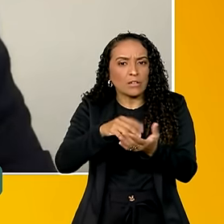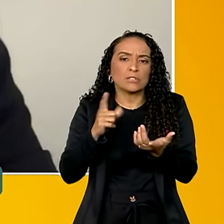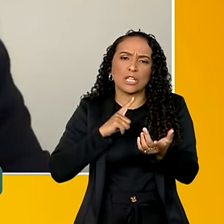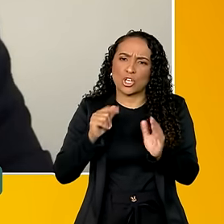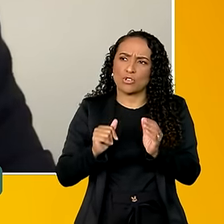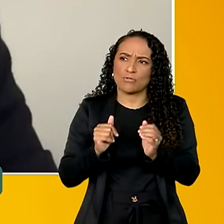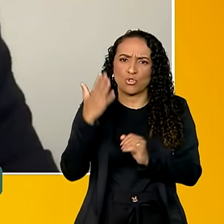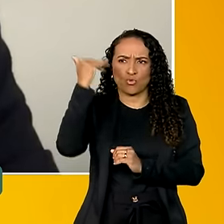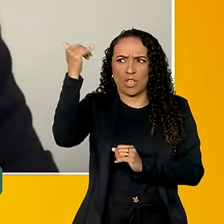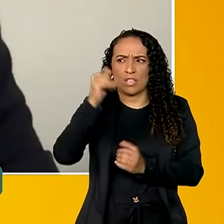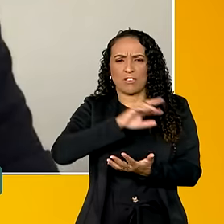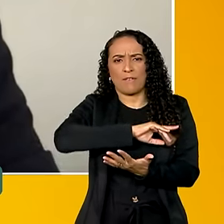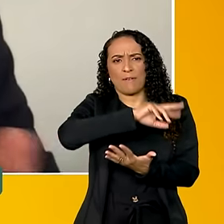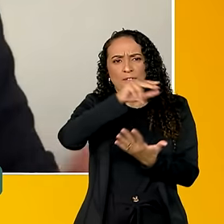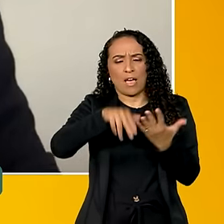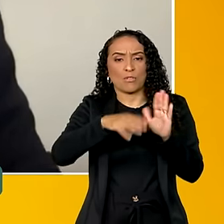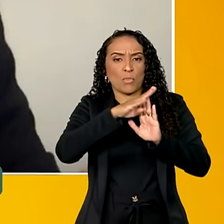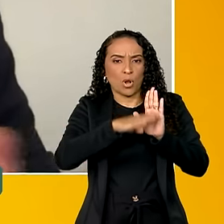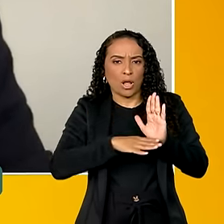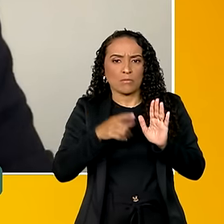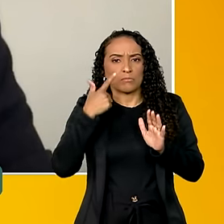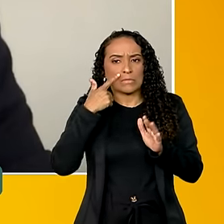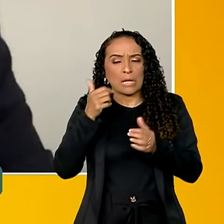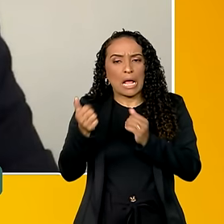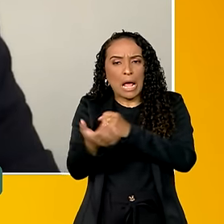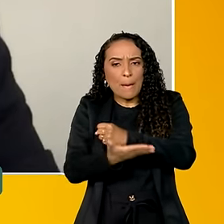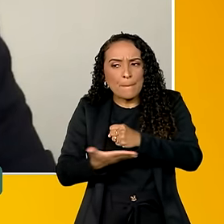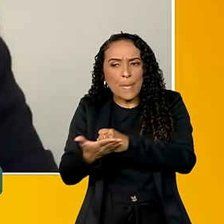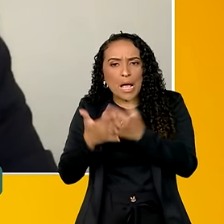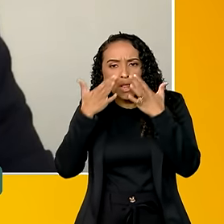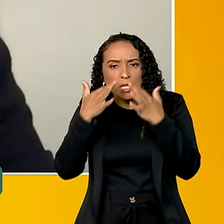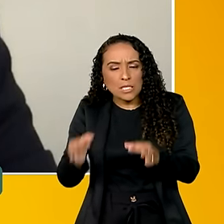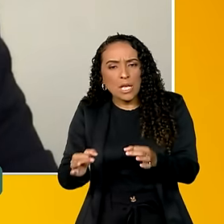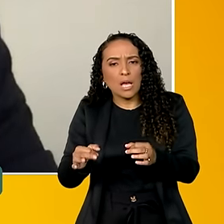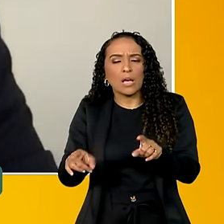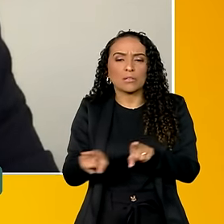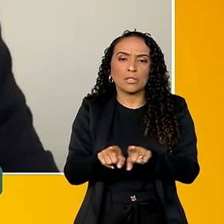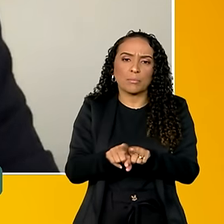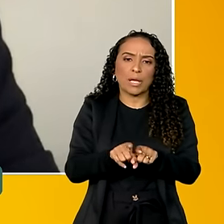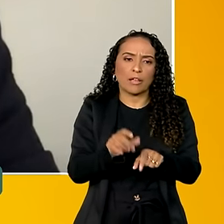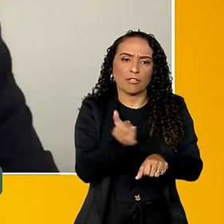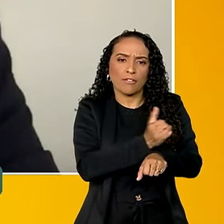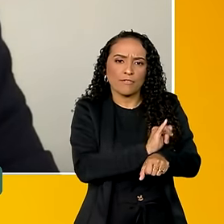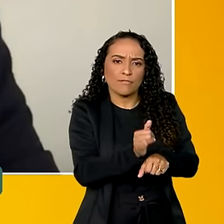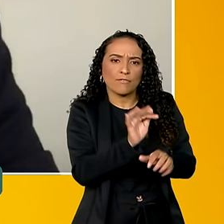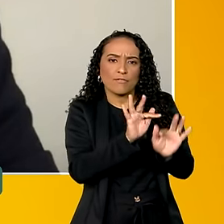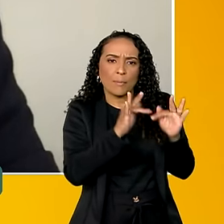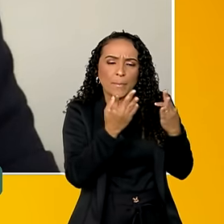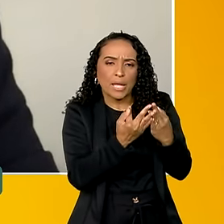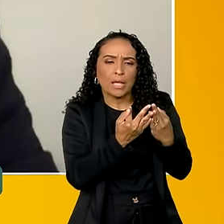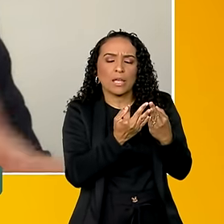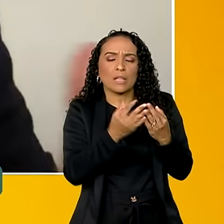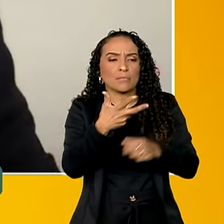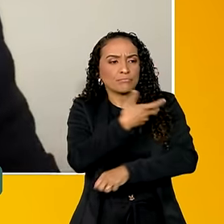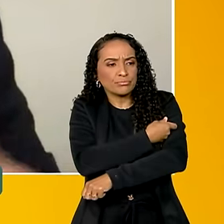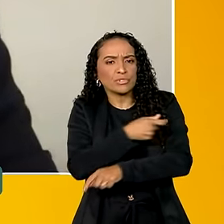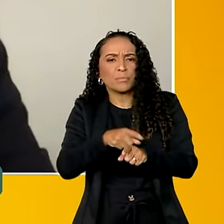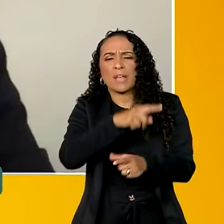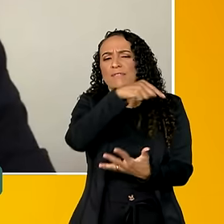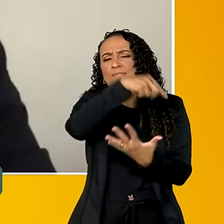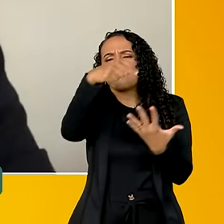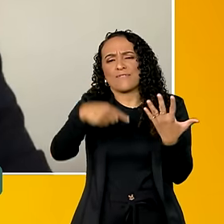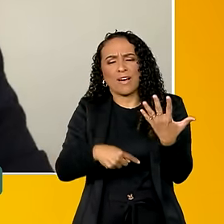programas, como o Programa de Atenção Básica, a nossa Estratégia de da Família, o Programa Nacional de Imunização e vários outros